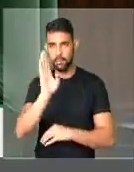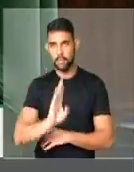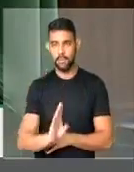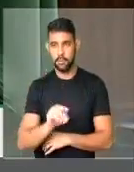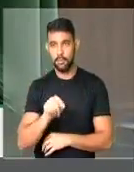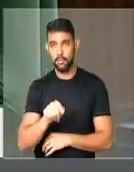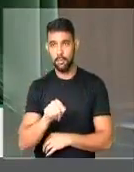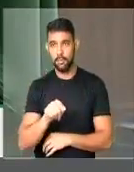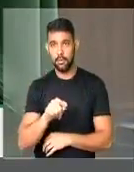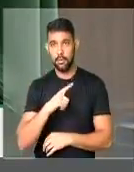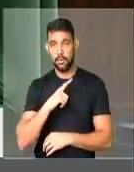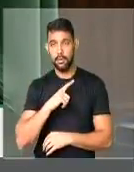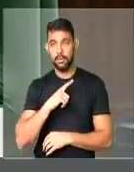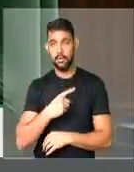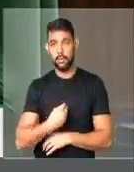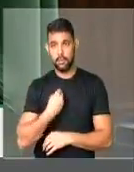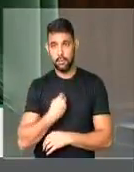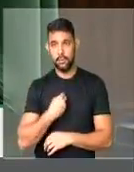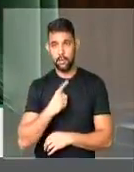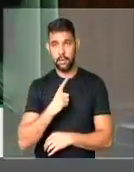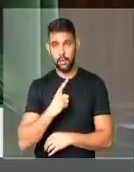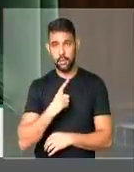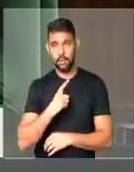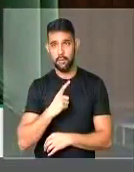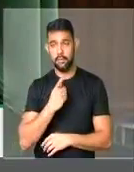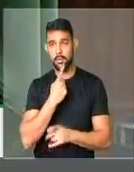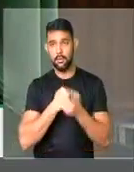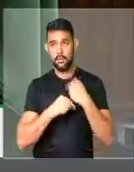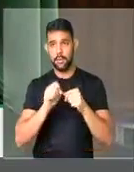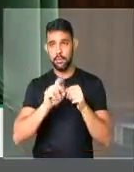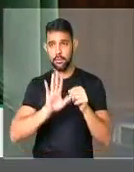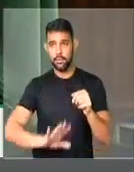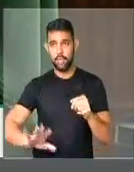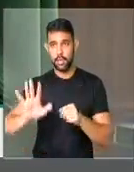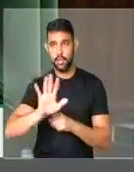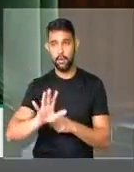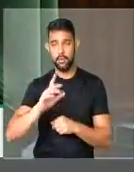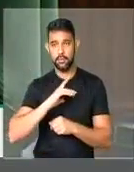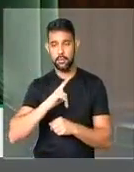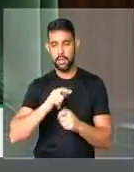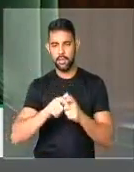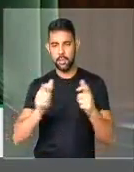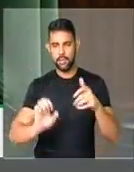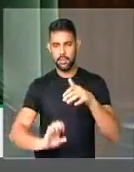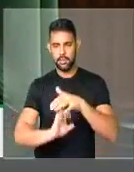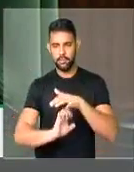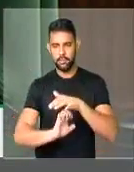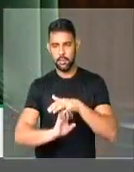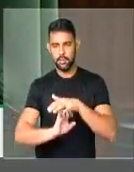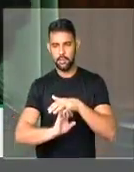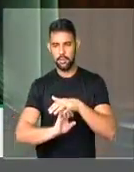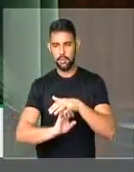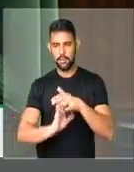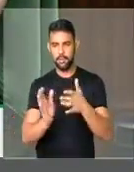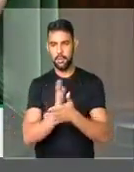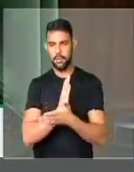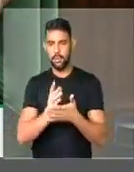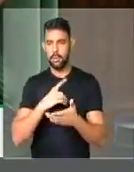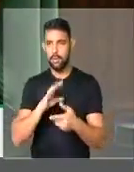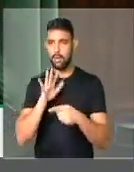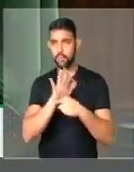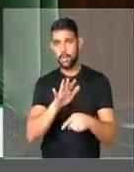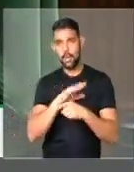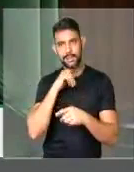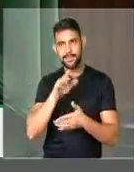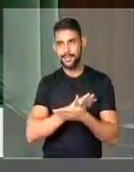país, há uma vontade geral das grandes corporações de não contribuir